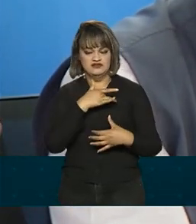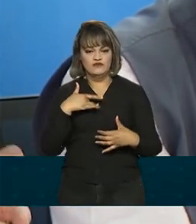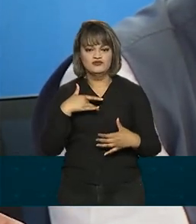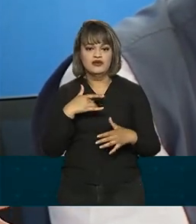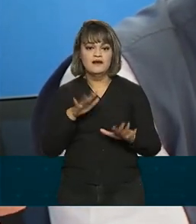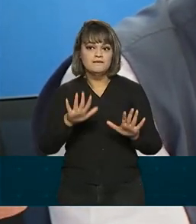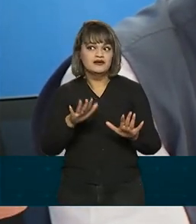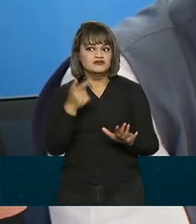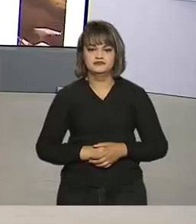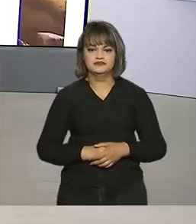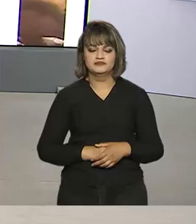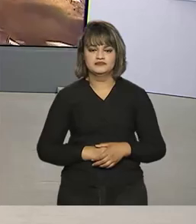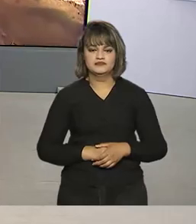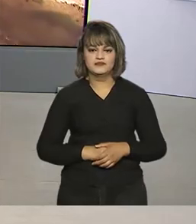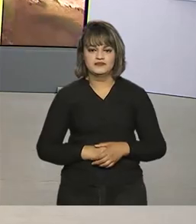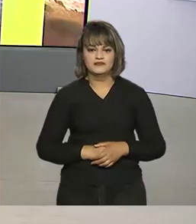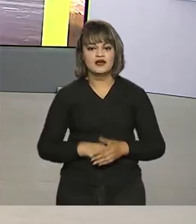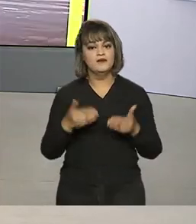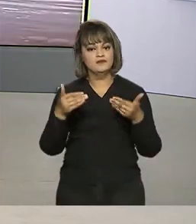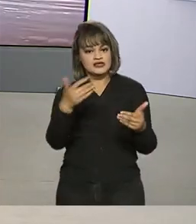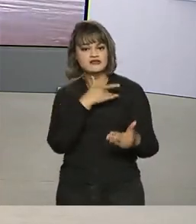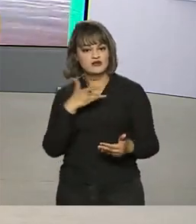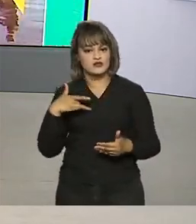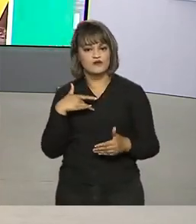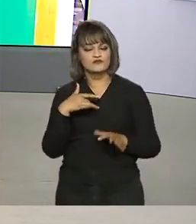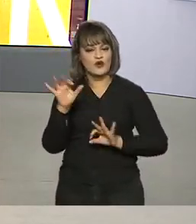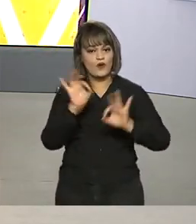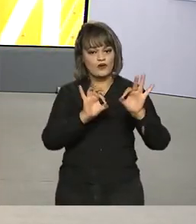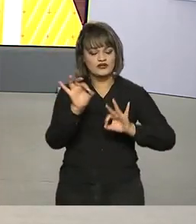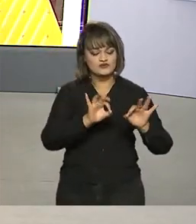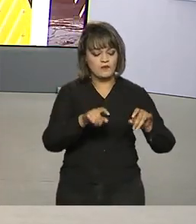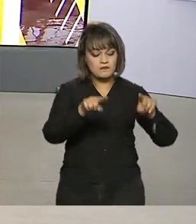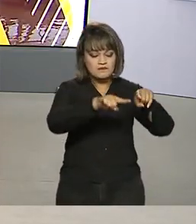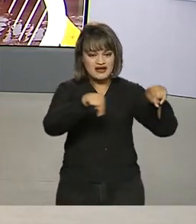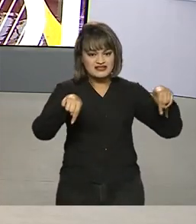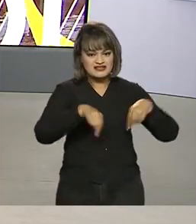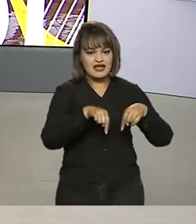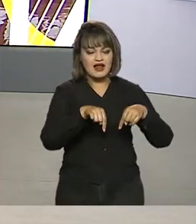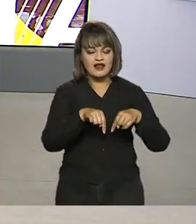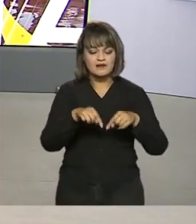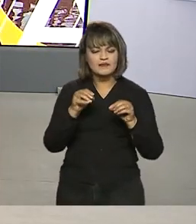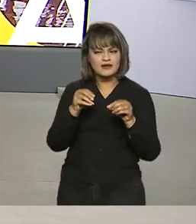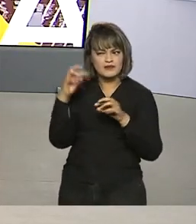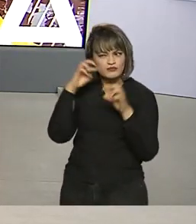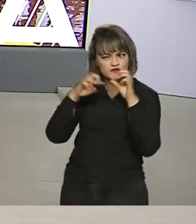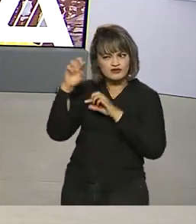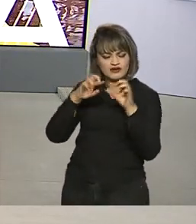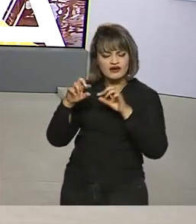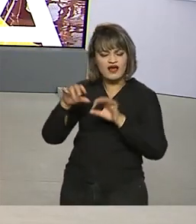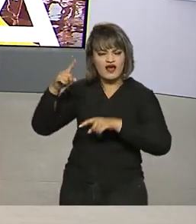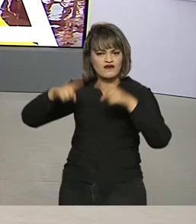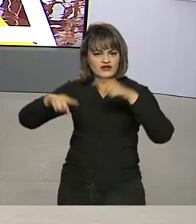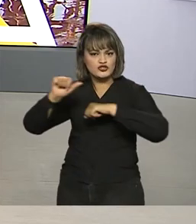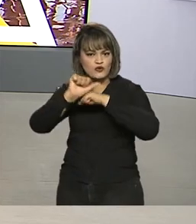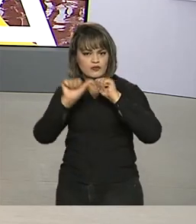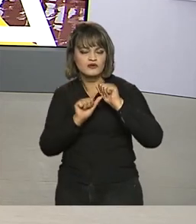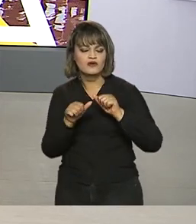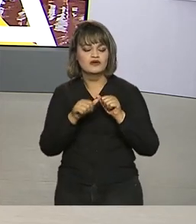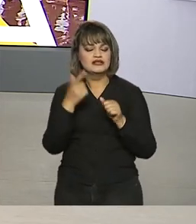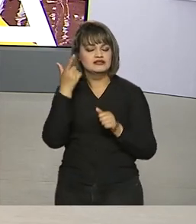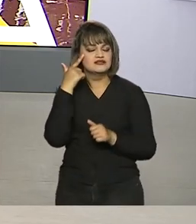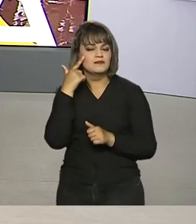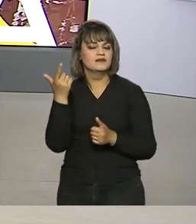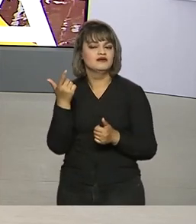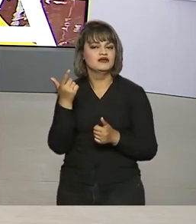nós não sabemos. O Ministério da Saúde montou uma sala de situação para monitorar a nova variante e avaliar a